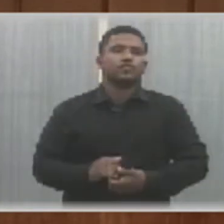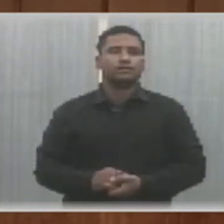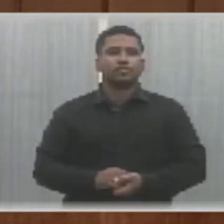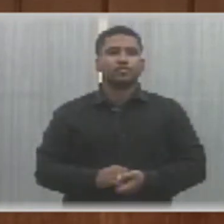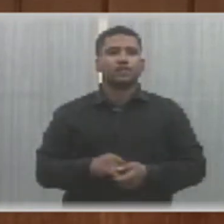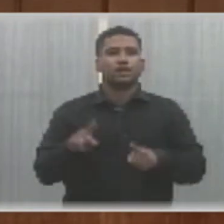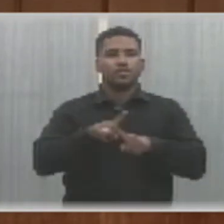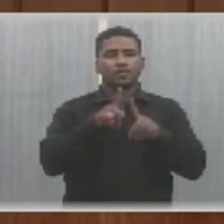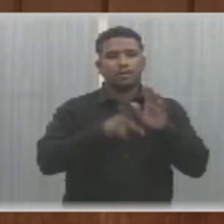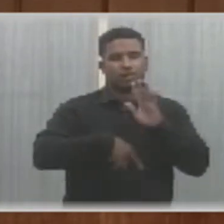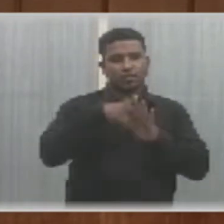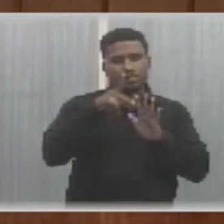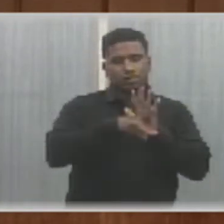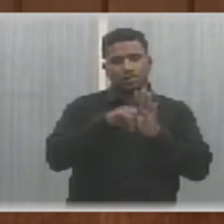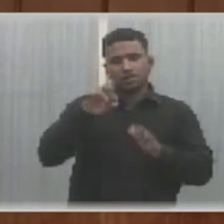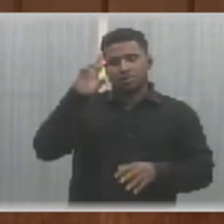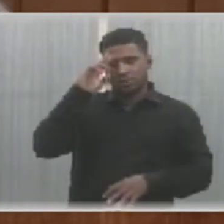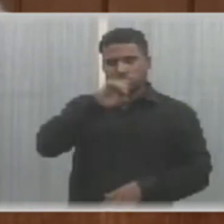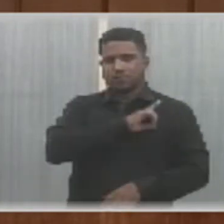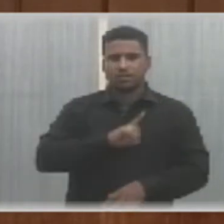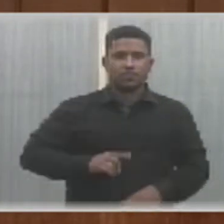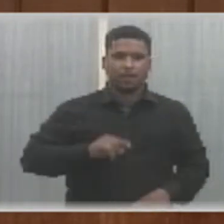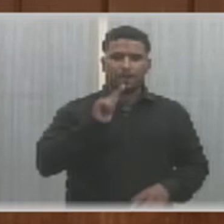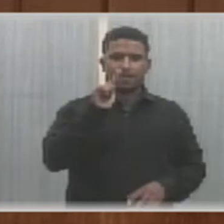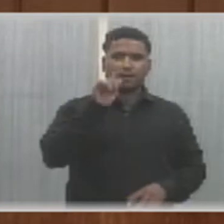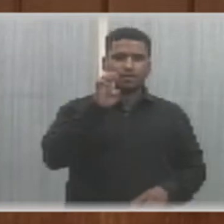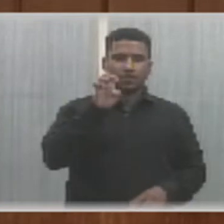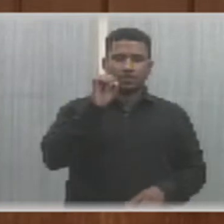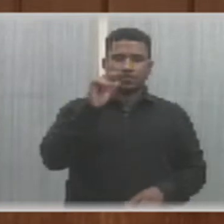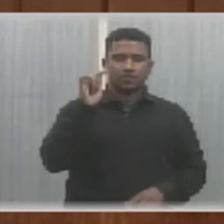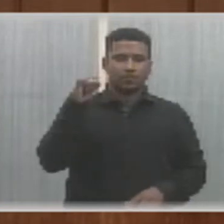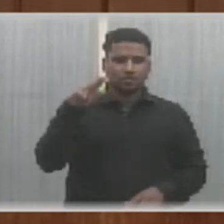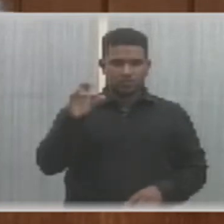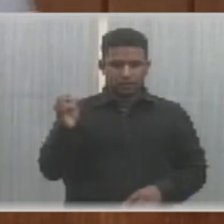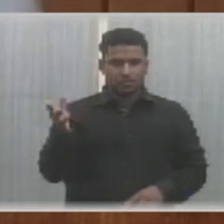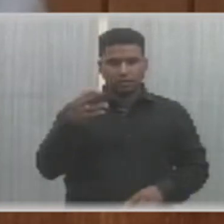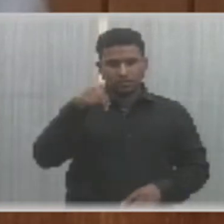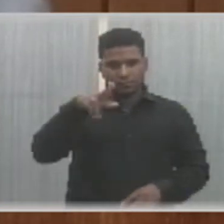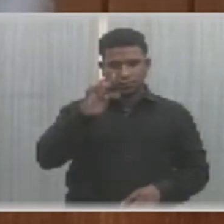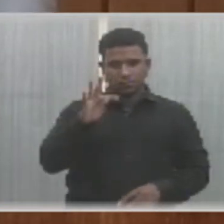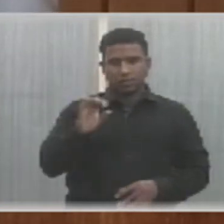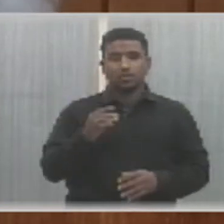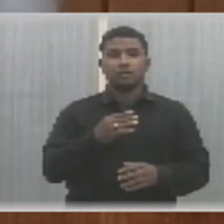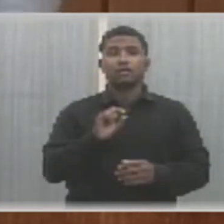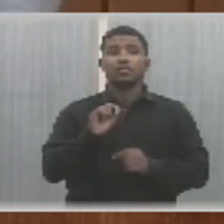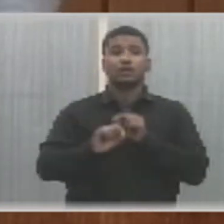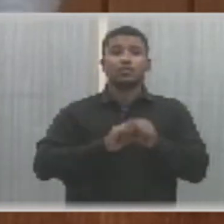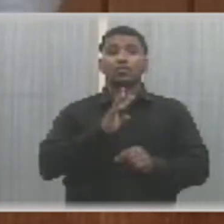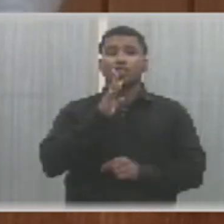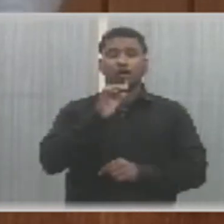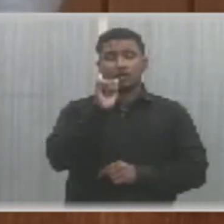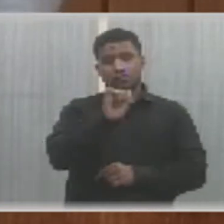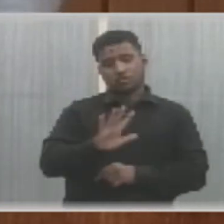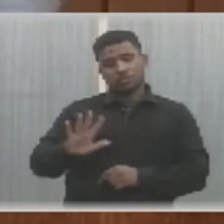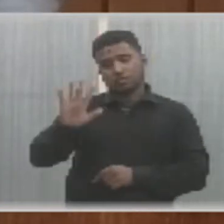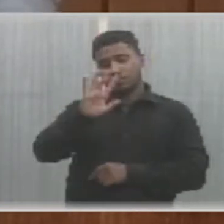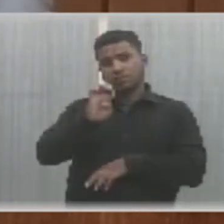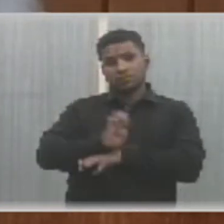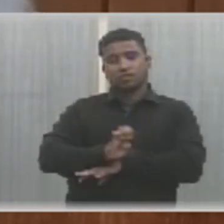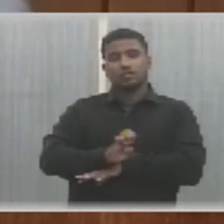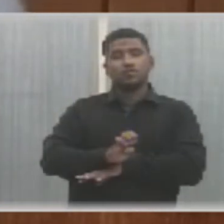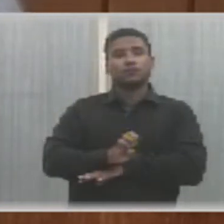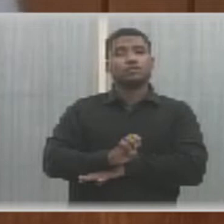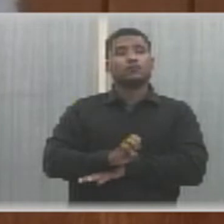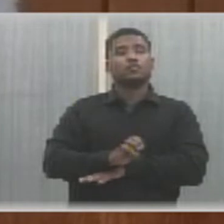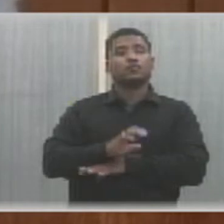E um projeto de lei de autoria do senhor deputado Georgiano Neto, que reconhece de utilidade pública estadual a